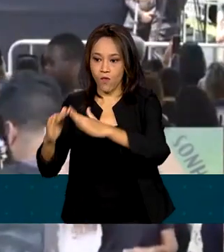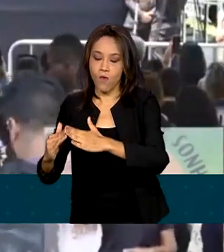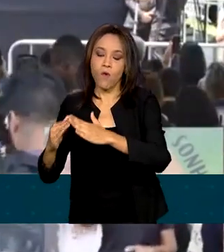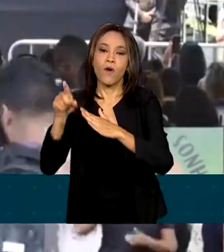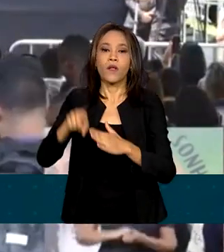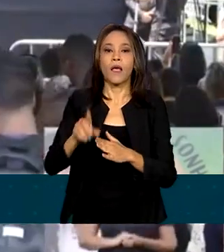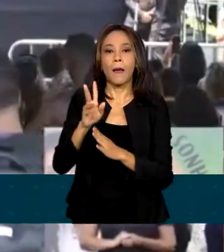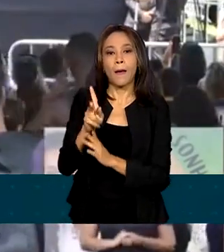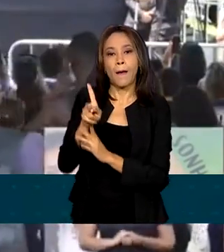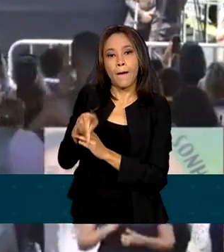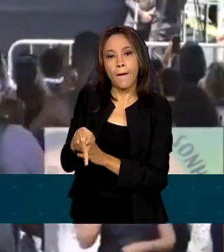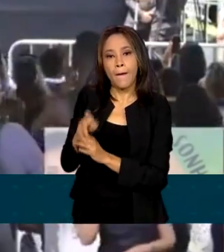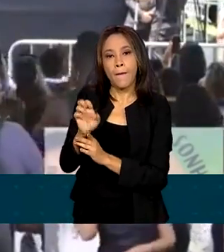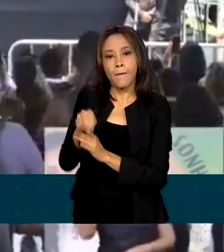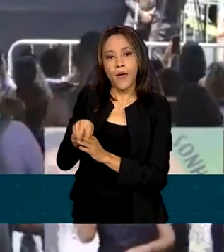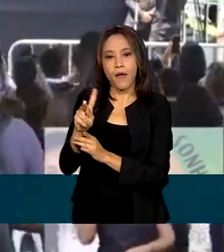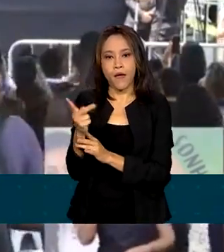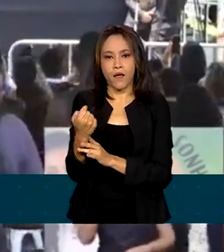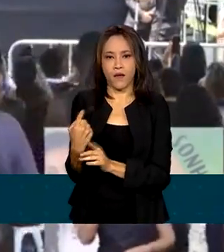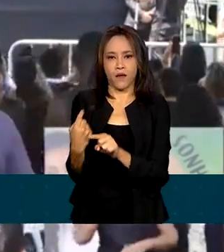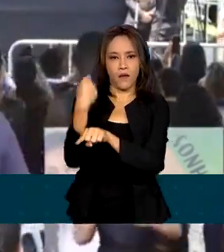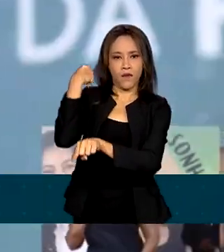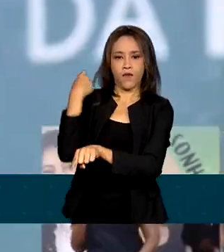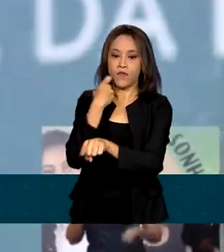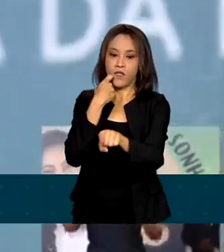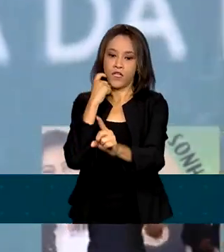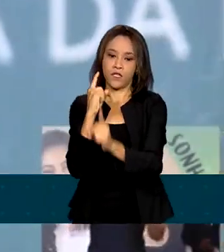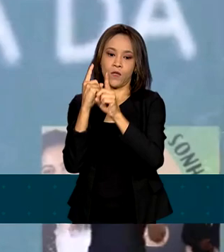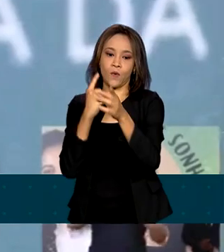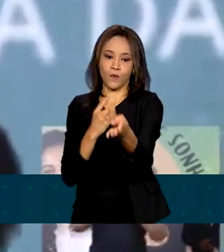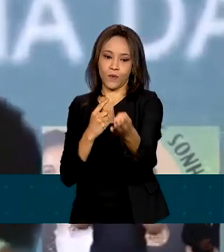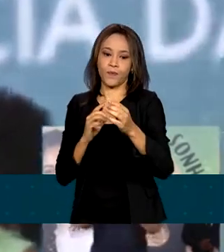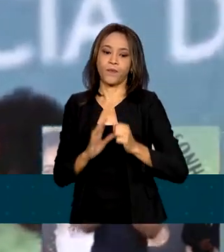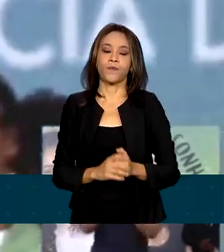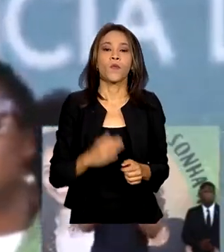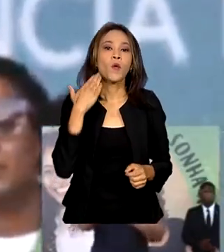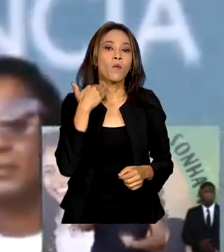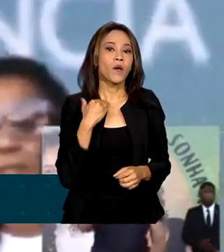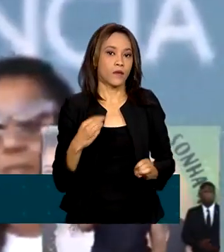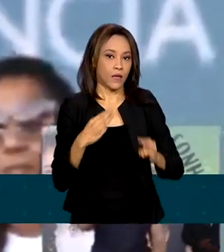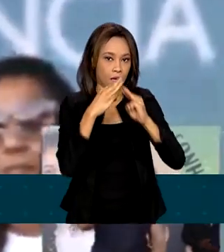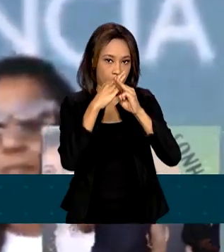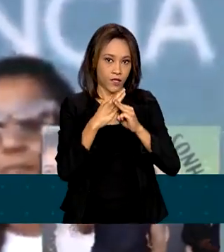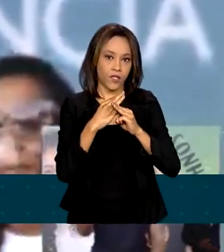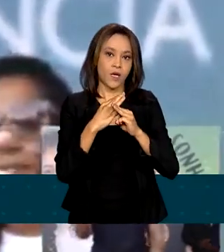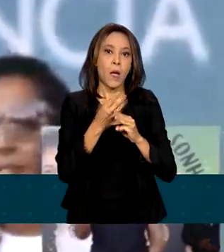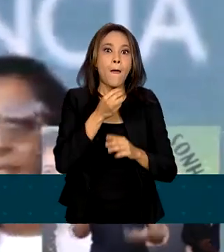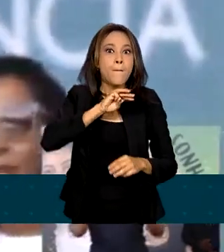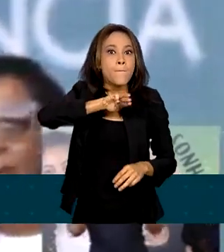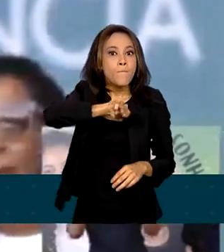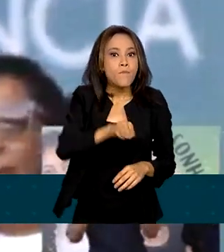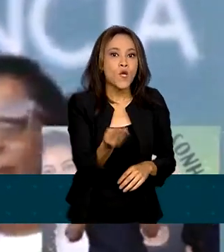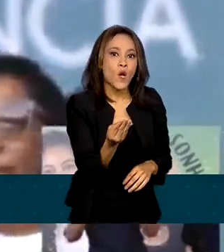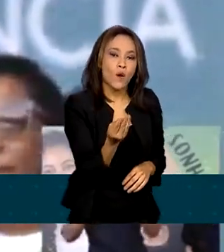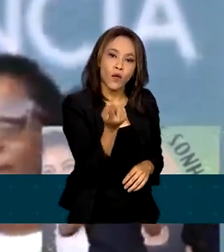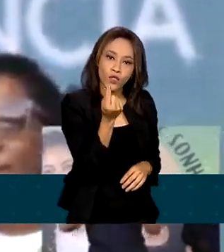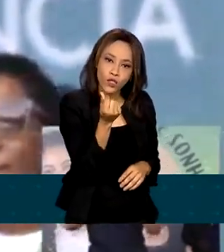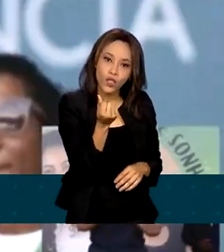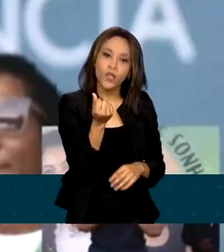sexta-feira, com a presença de várias autoridades. A Caixa está investindo milhões do seu programa de